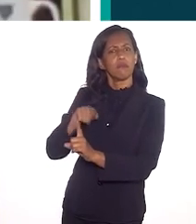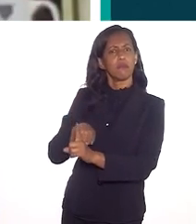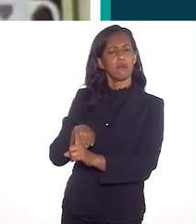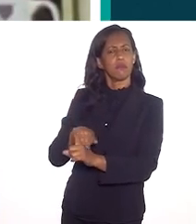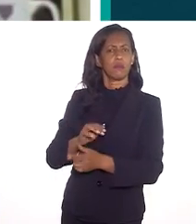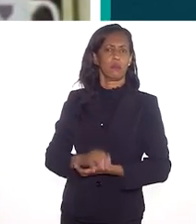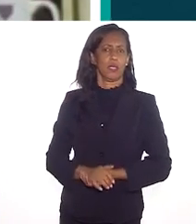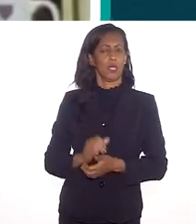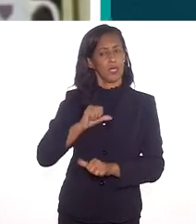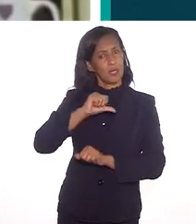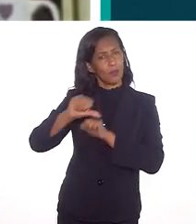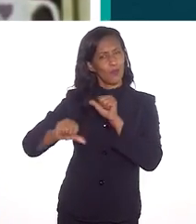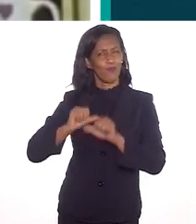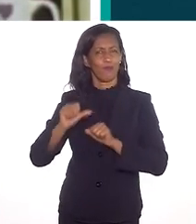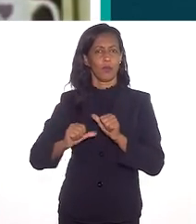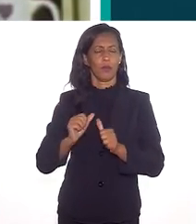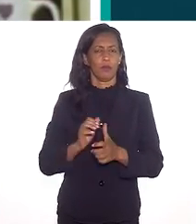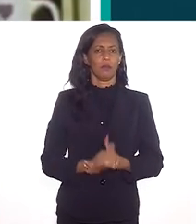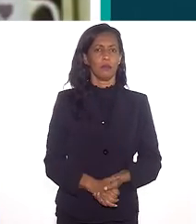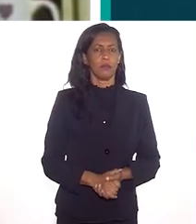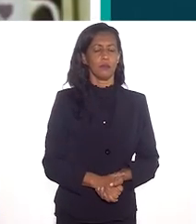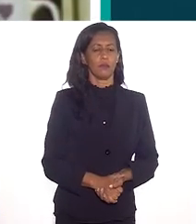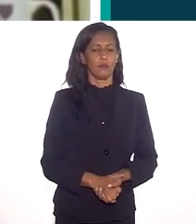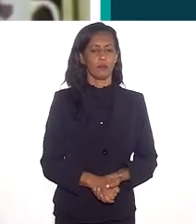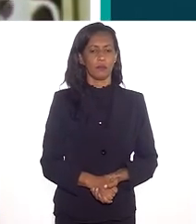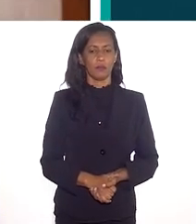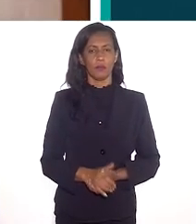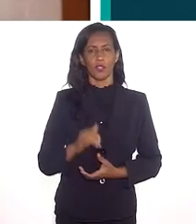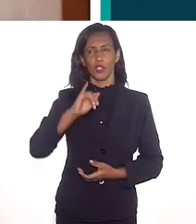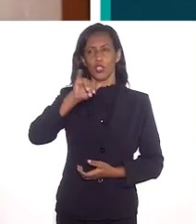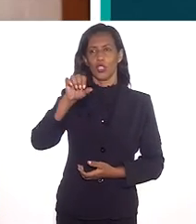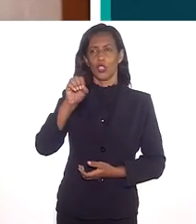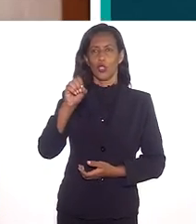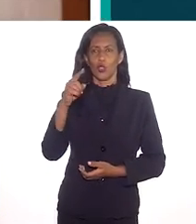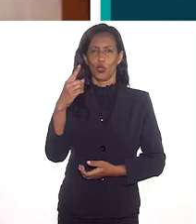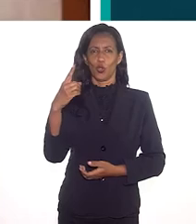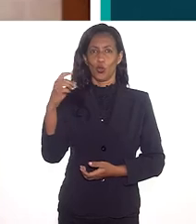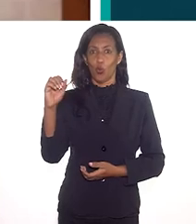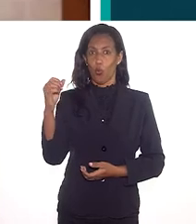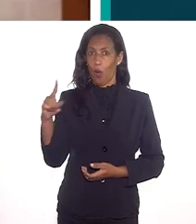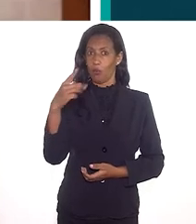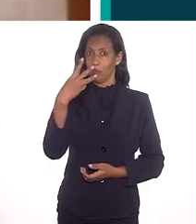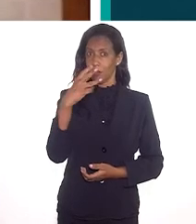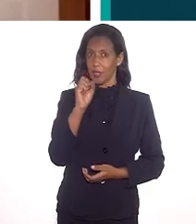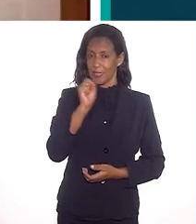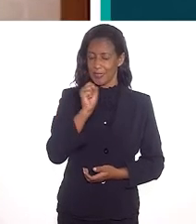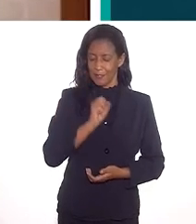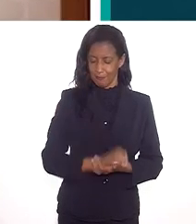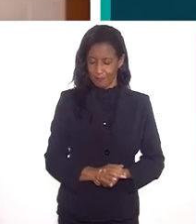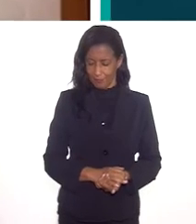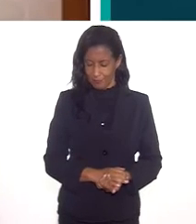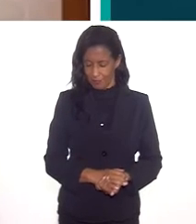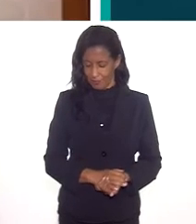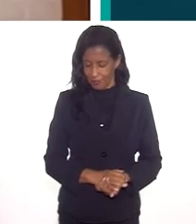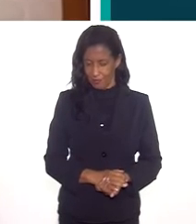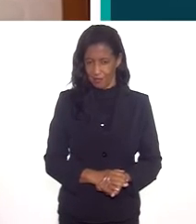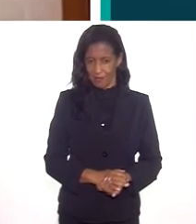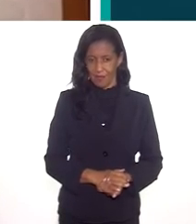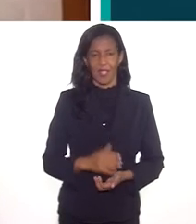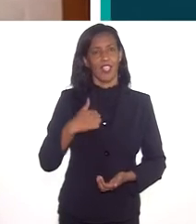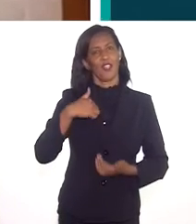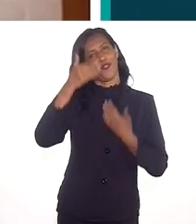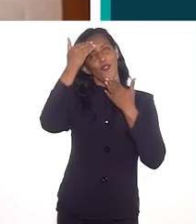quem é esse negro, isso tem que ser ressignificado. Ok, Amara, muito obrigado. João, por favor, seus 30 segundinhos.